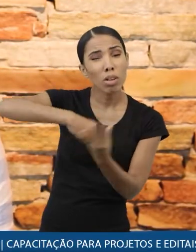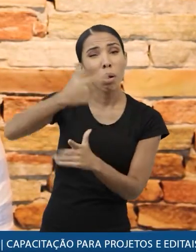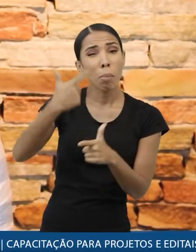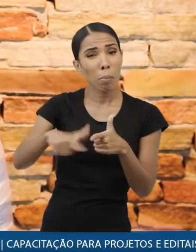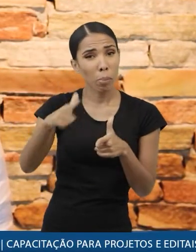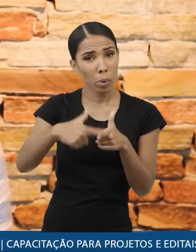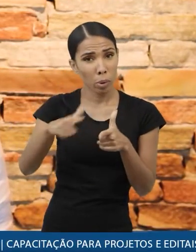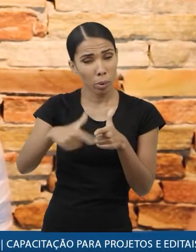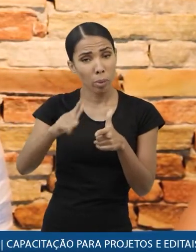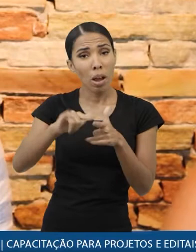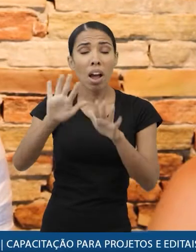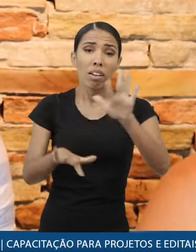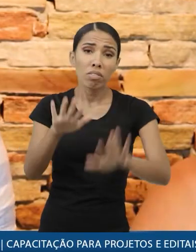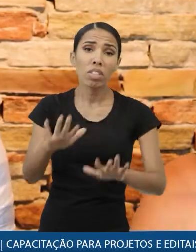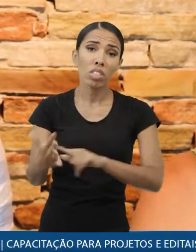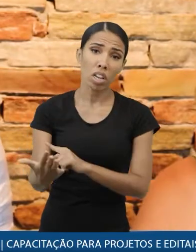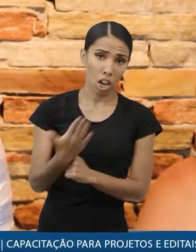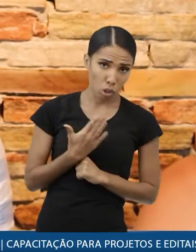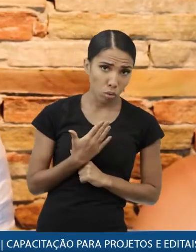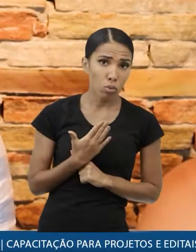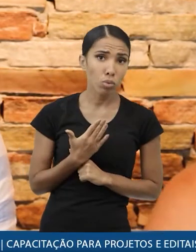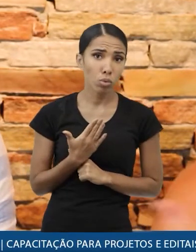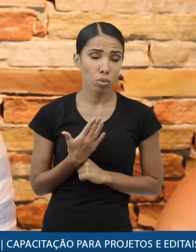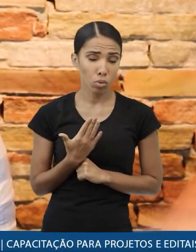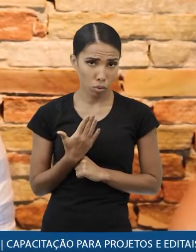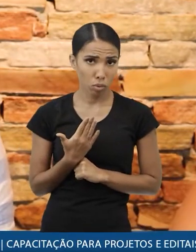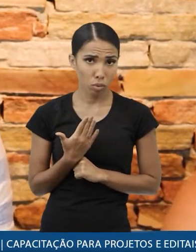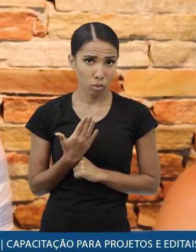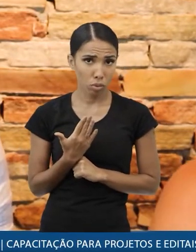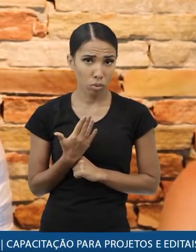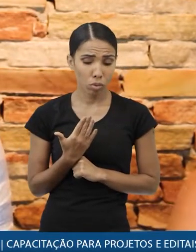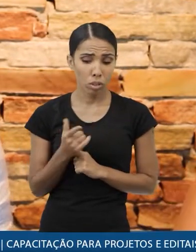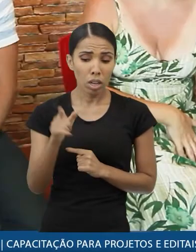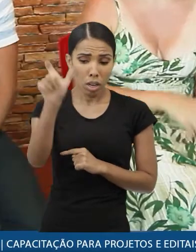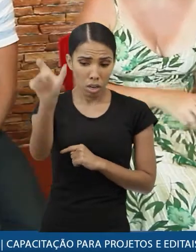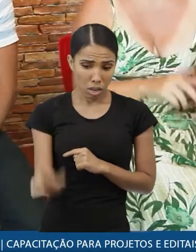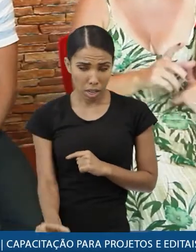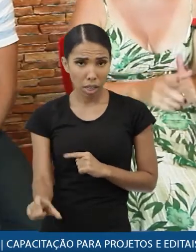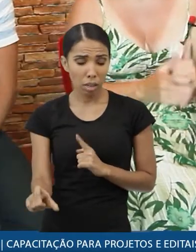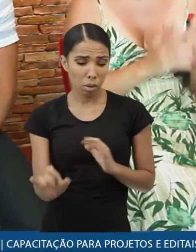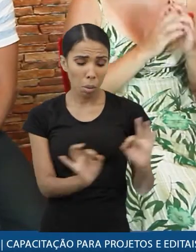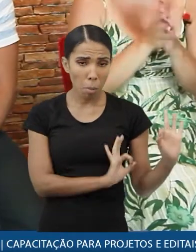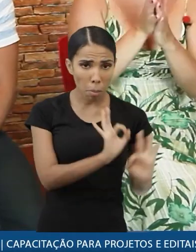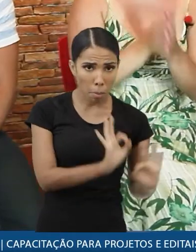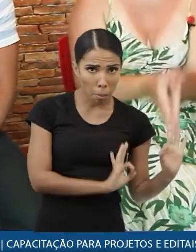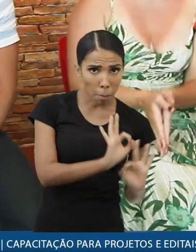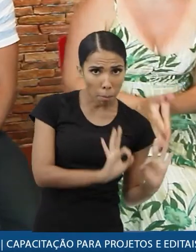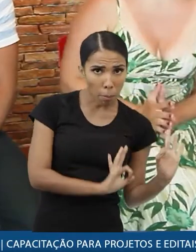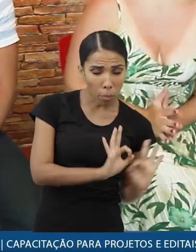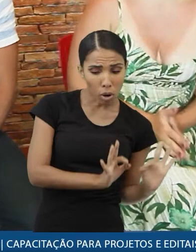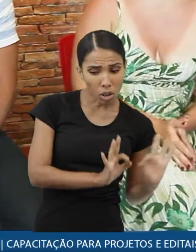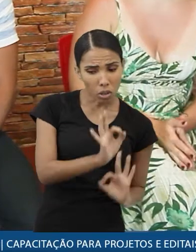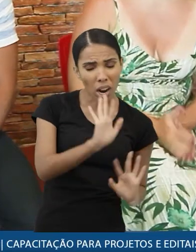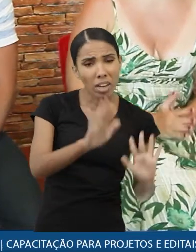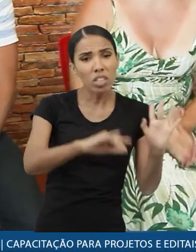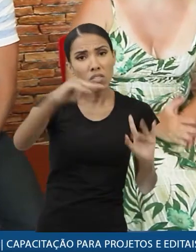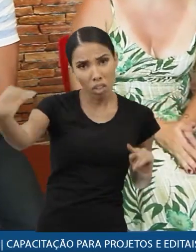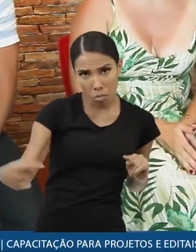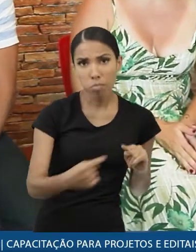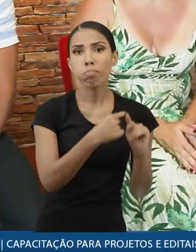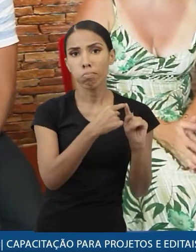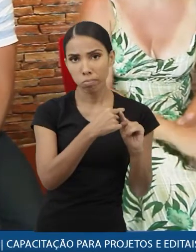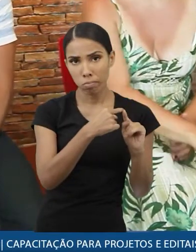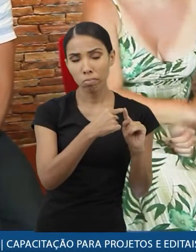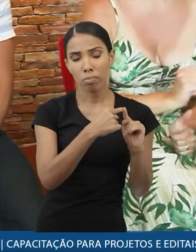problema que pode ajudar, por exemplo a relação do seu cozinheiro com o projeto agora, um outro problema que é muito recorrente nas